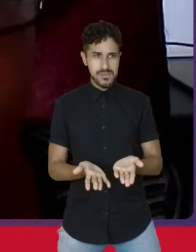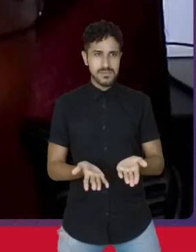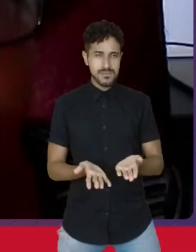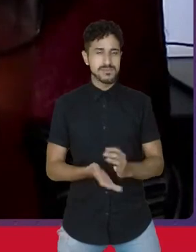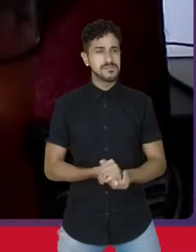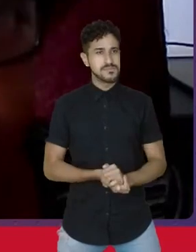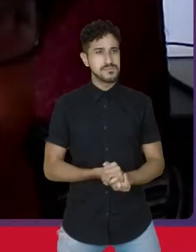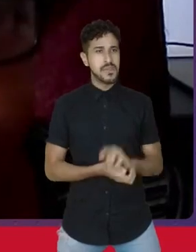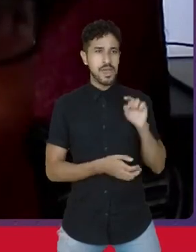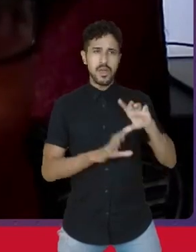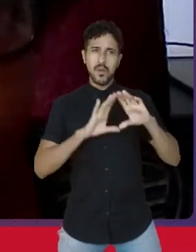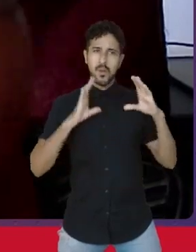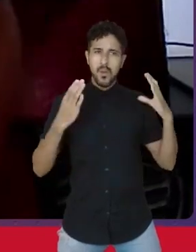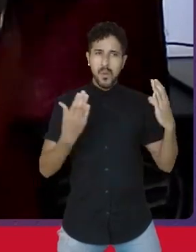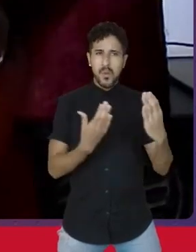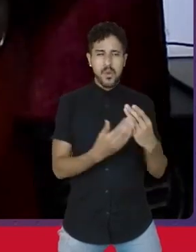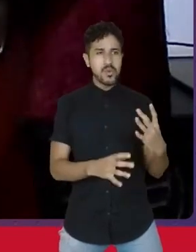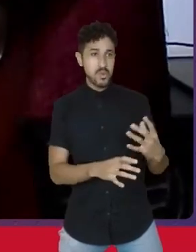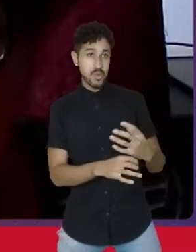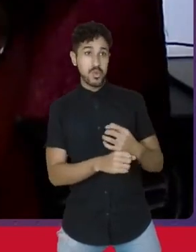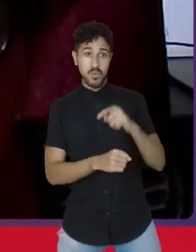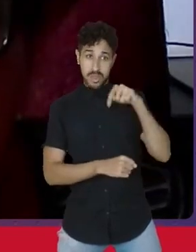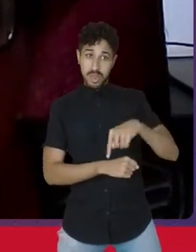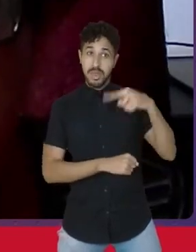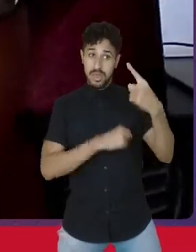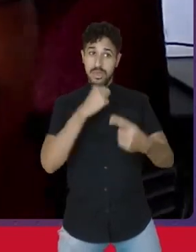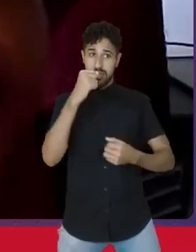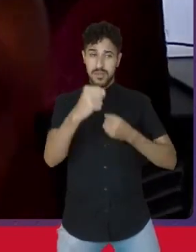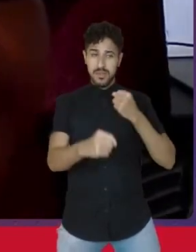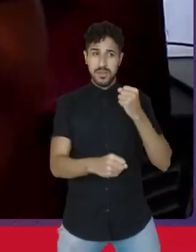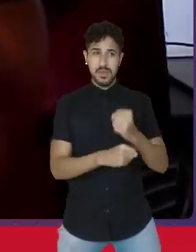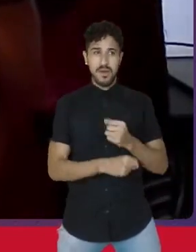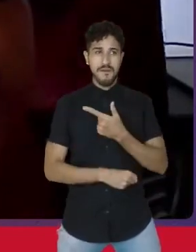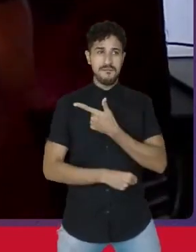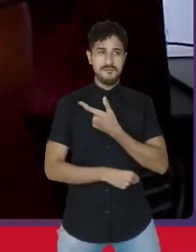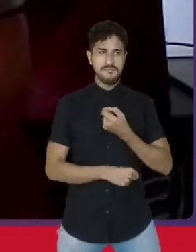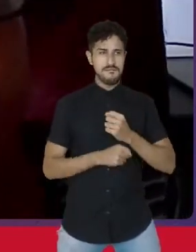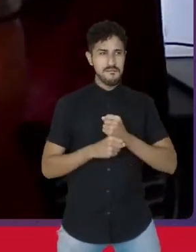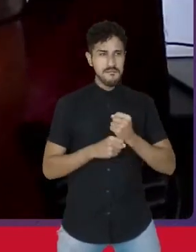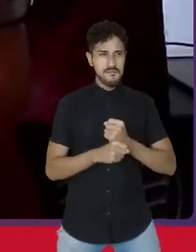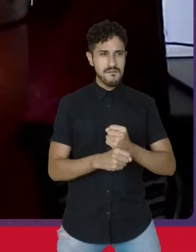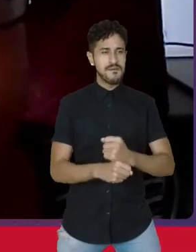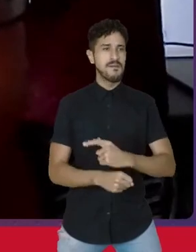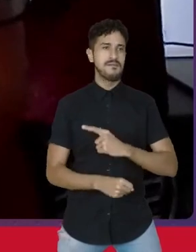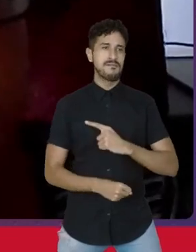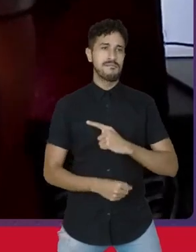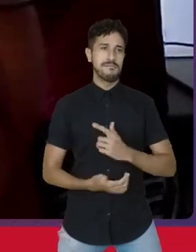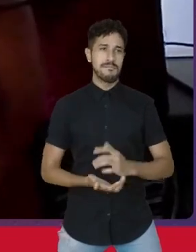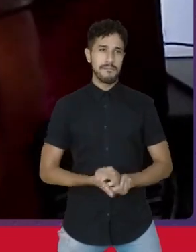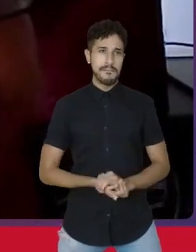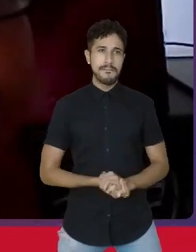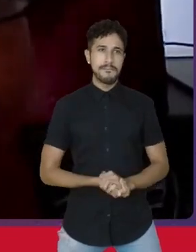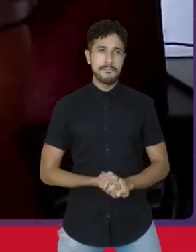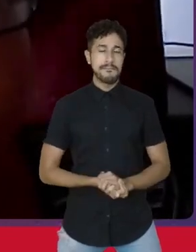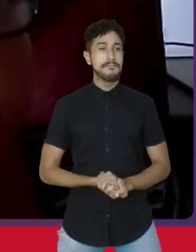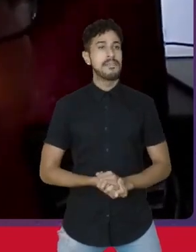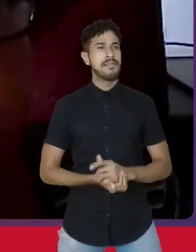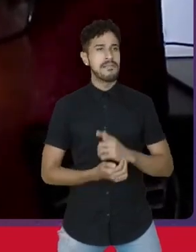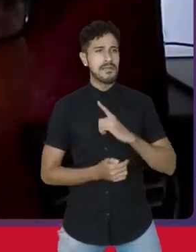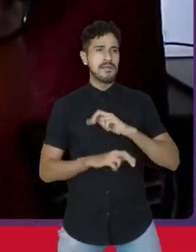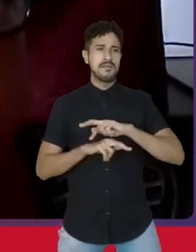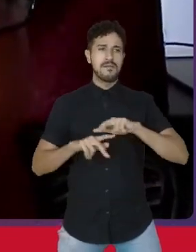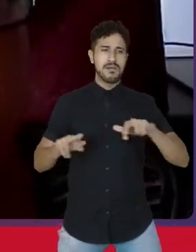Ela completa este ano 20 anos de existência e existem